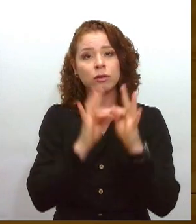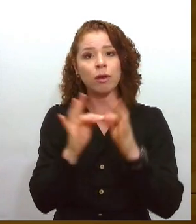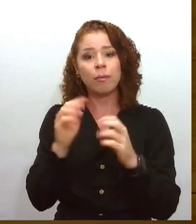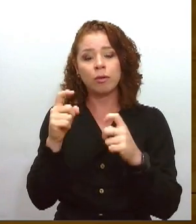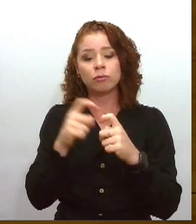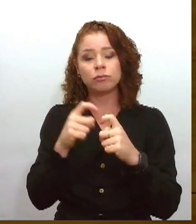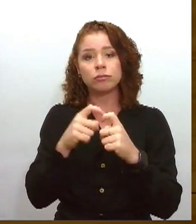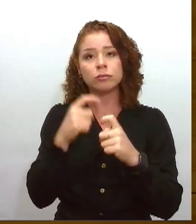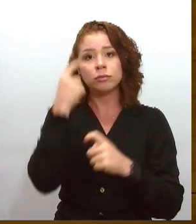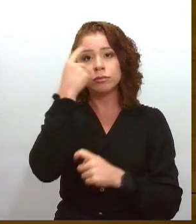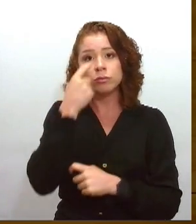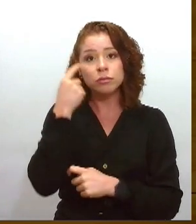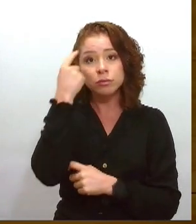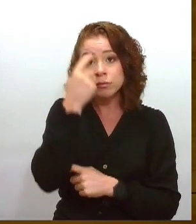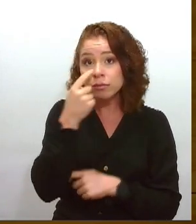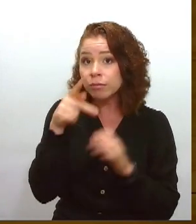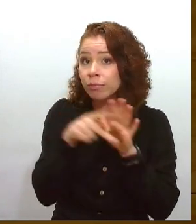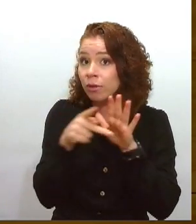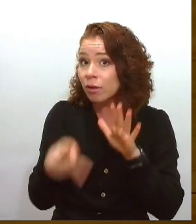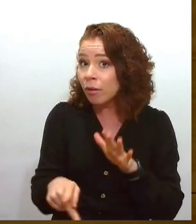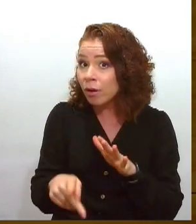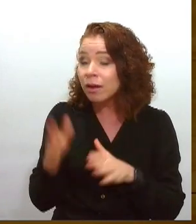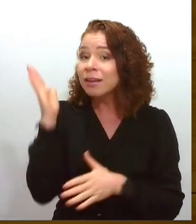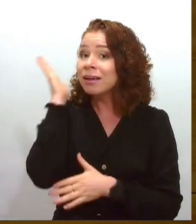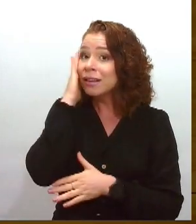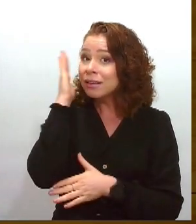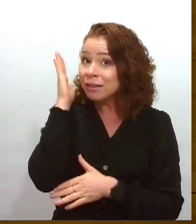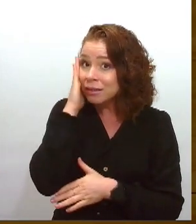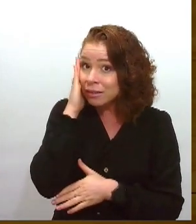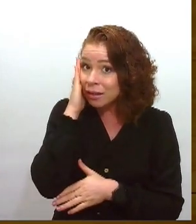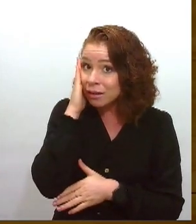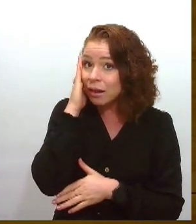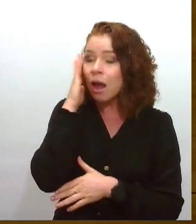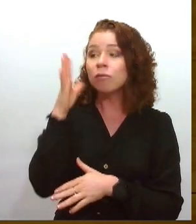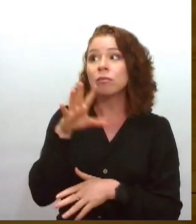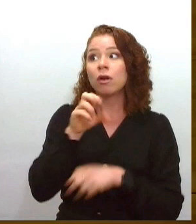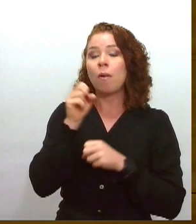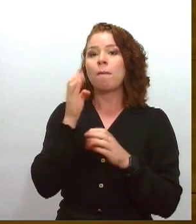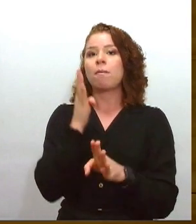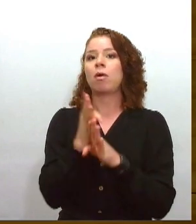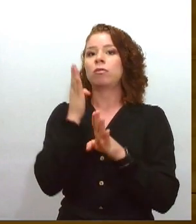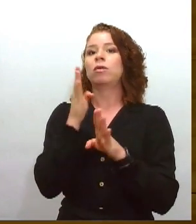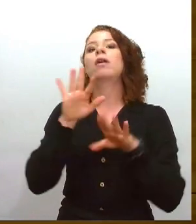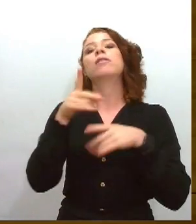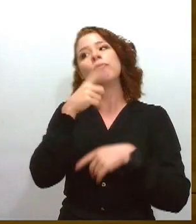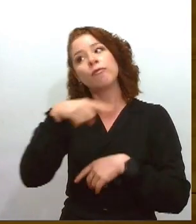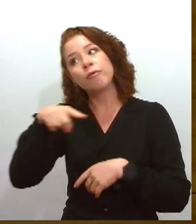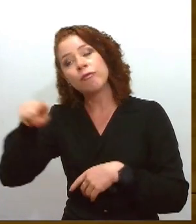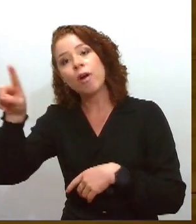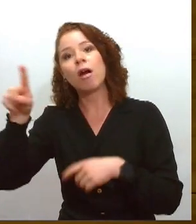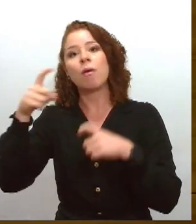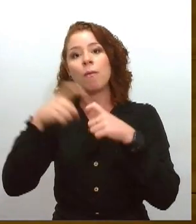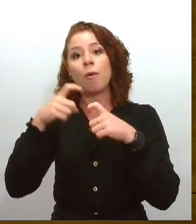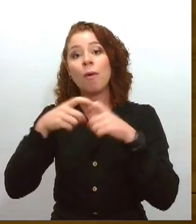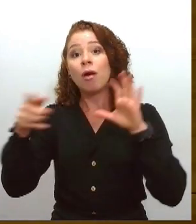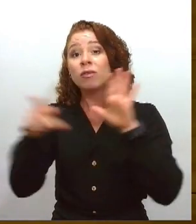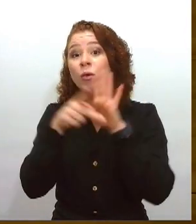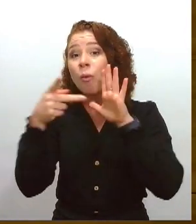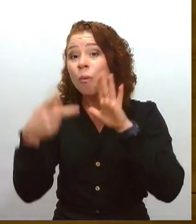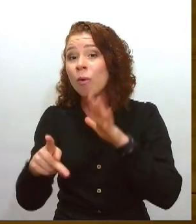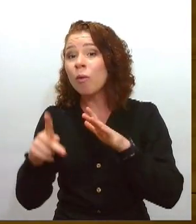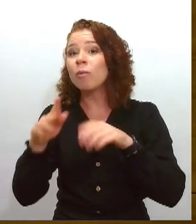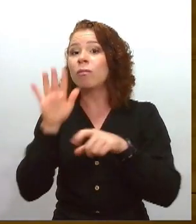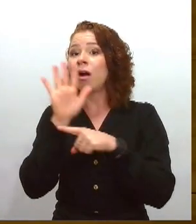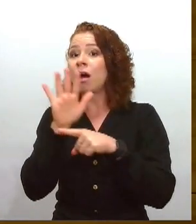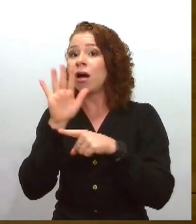glaucoma, ele vai mandar para um oftalmologista especialista em glaucoma. Então, procurem o médico formado, né,